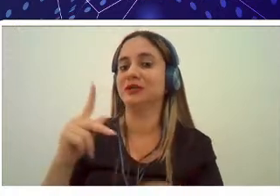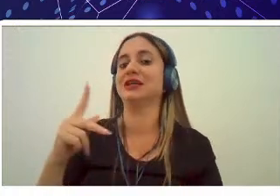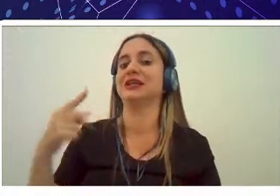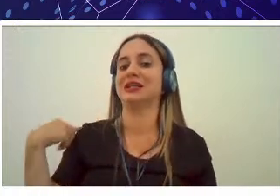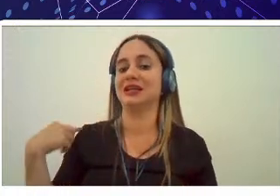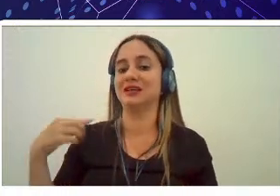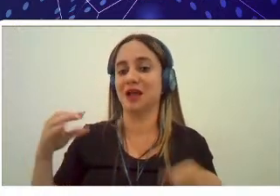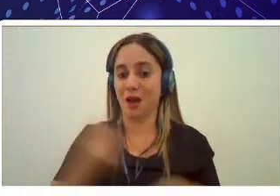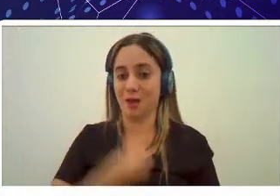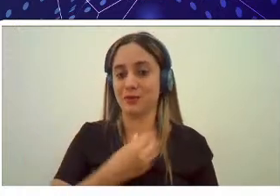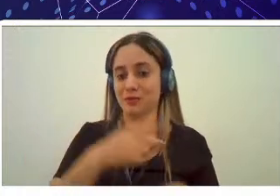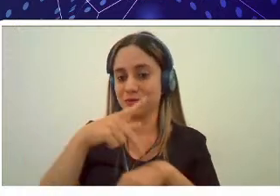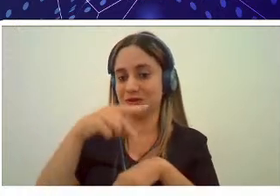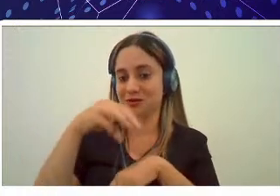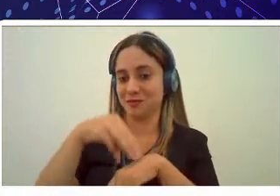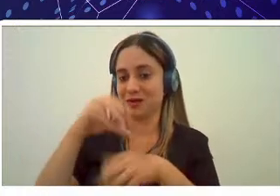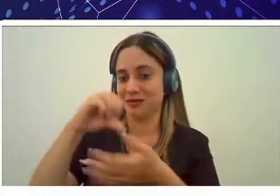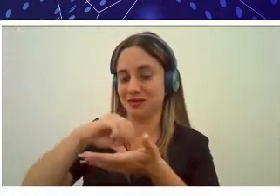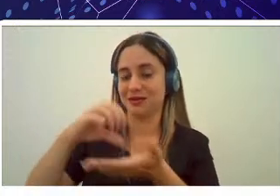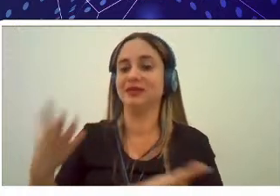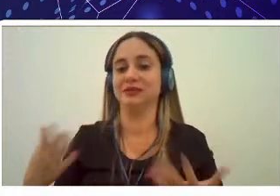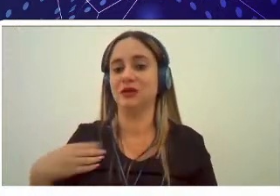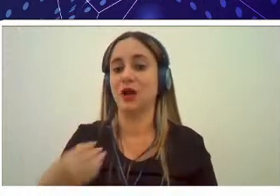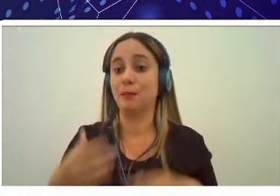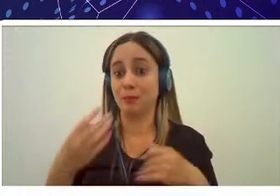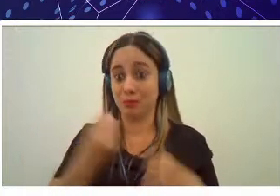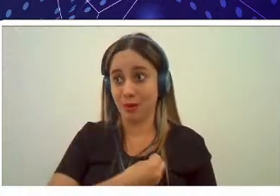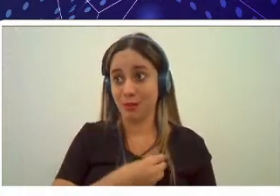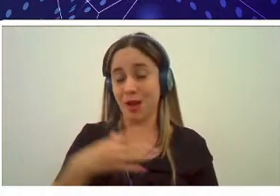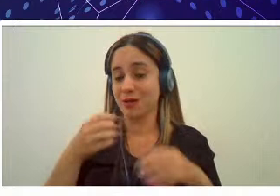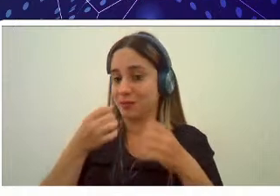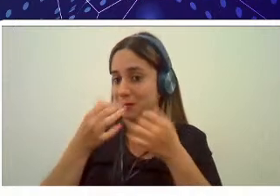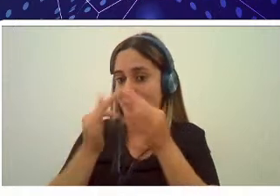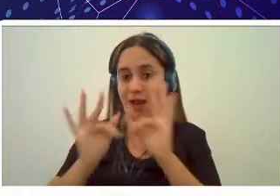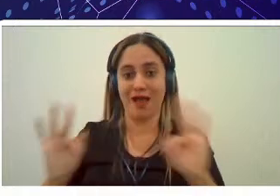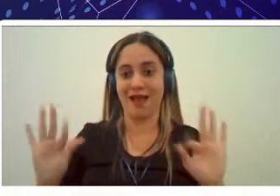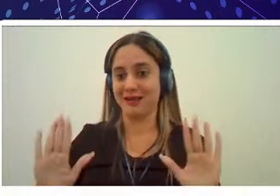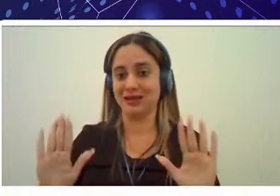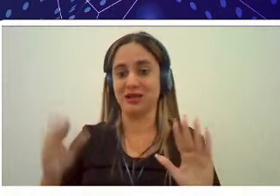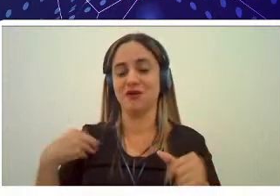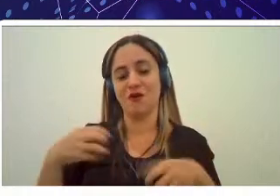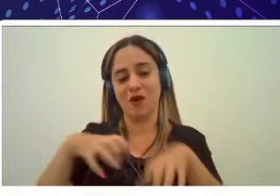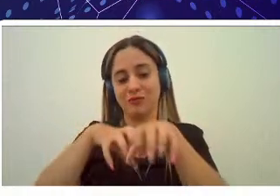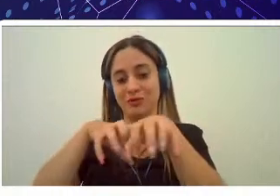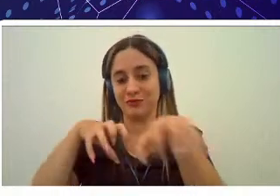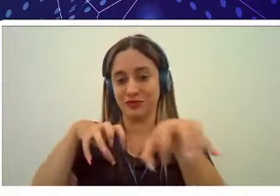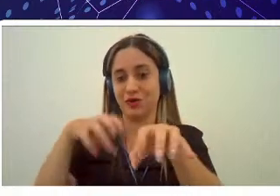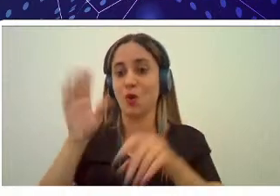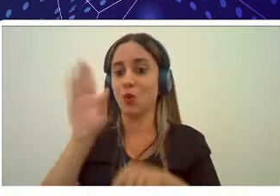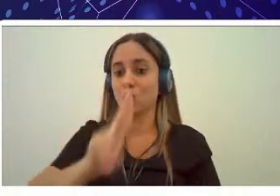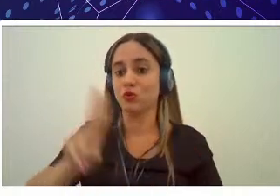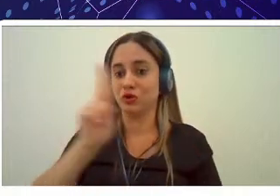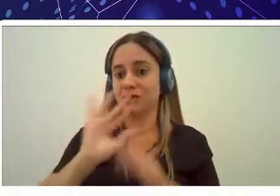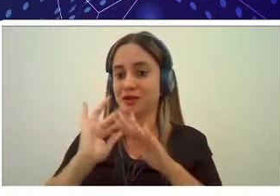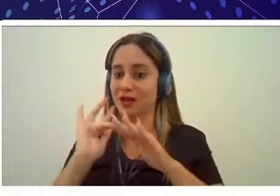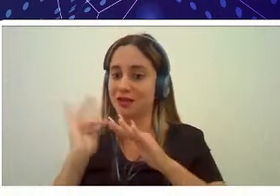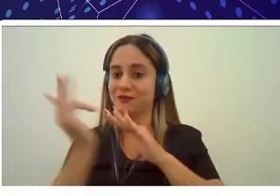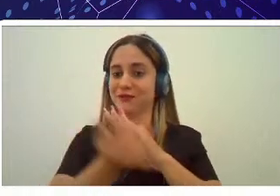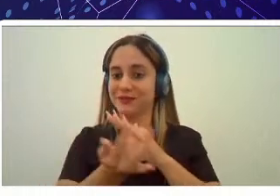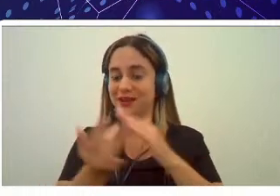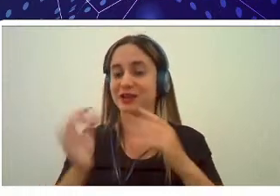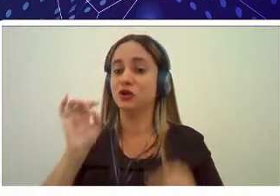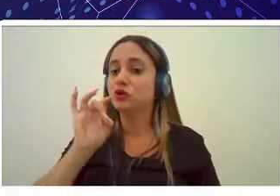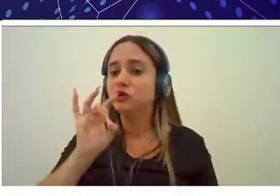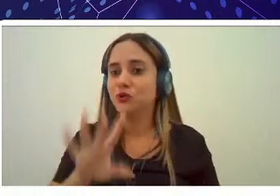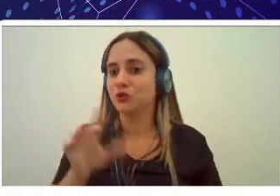e para participar vai ser bem simples a gente vai fazer isso de forma virtual utilizando as redes sociais basta